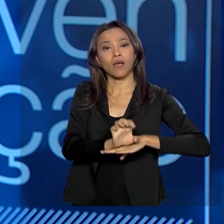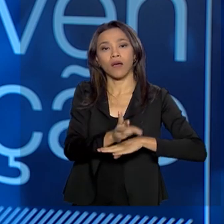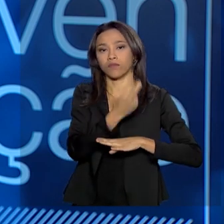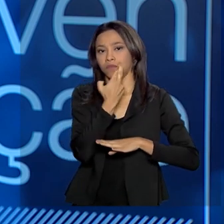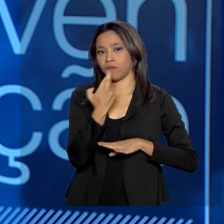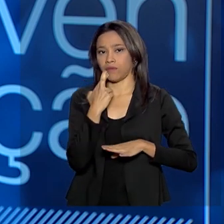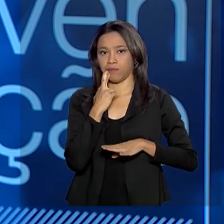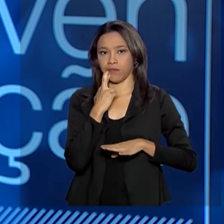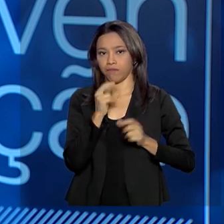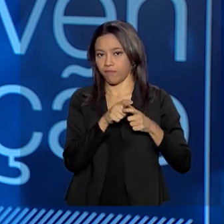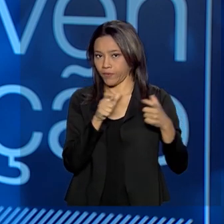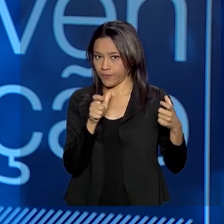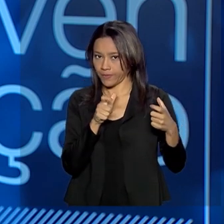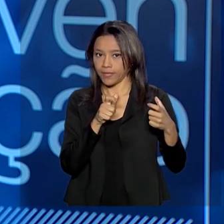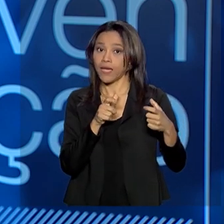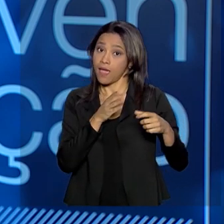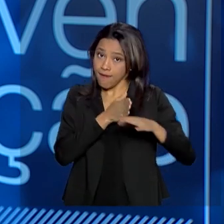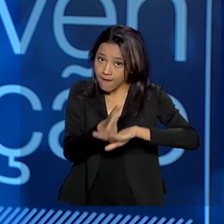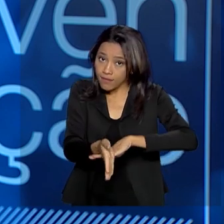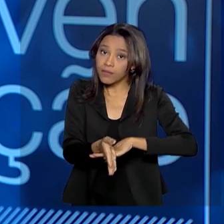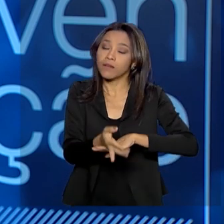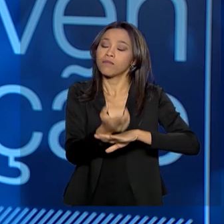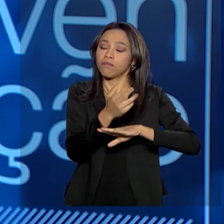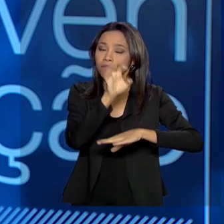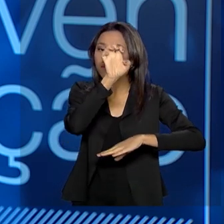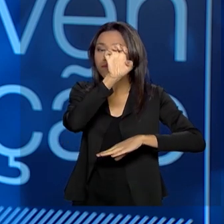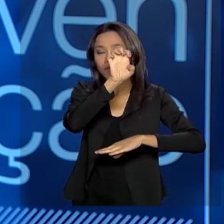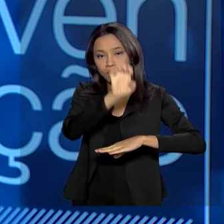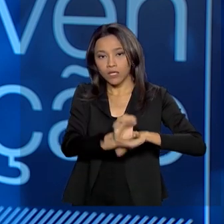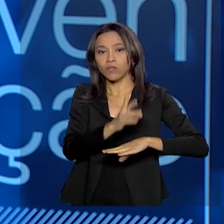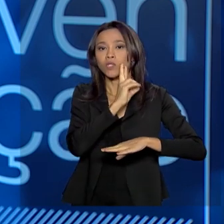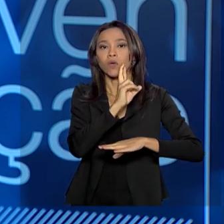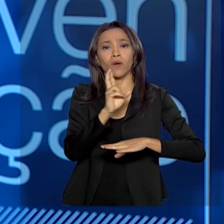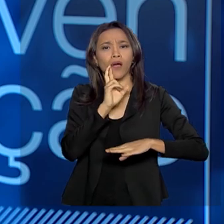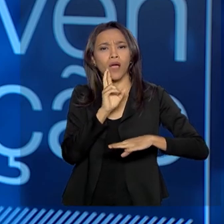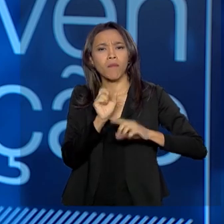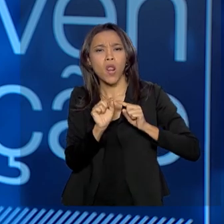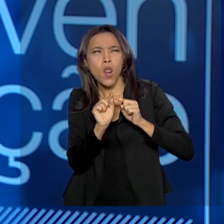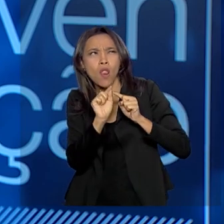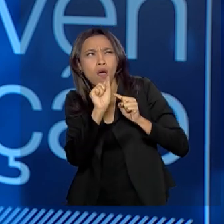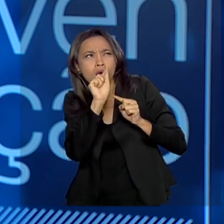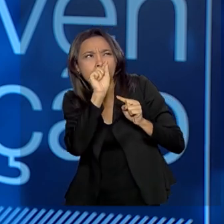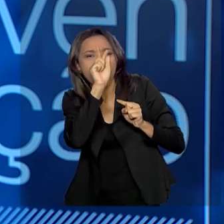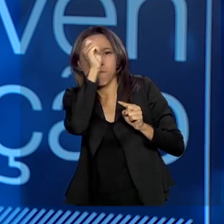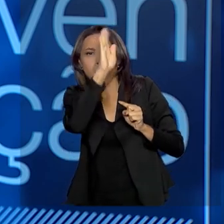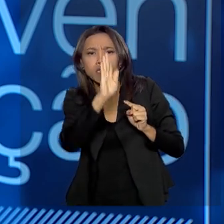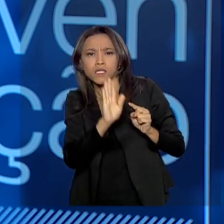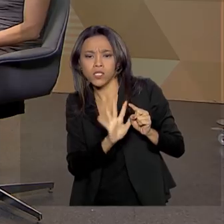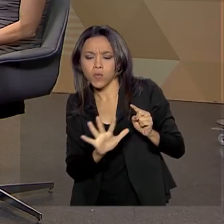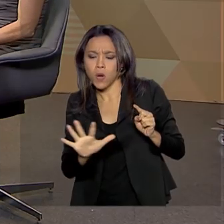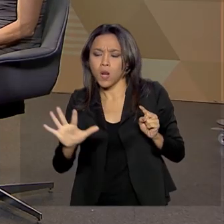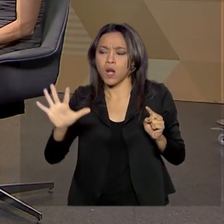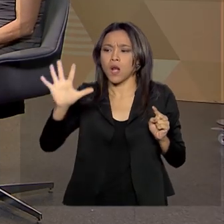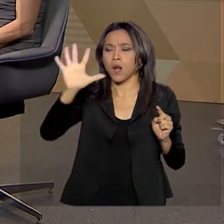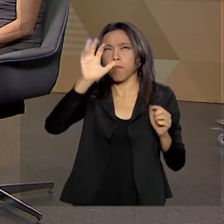Roraima. entra pelo estado de Roraima, lá na pontinha do Brasil, que faz divisa com